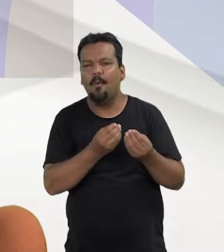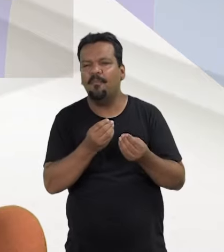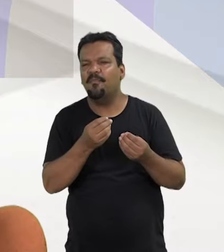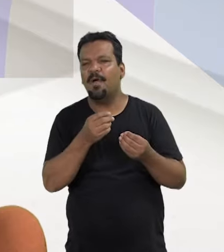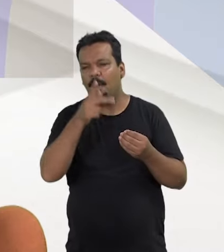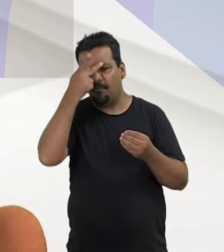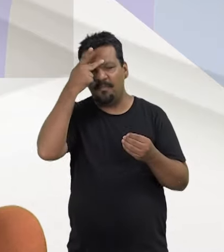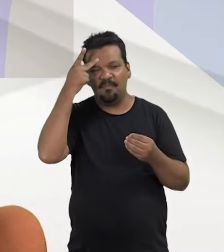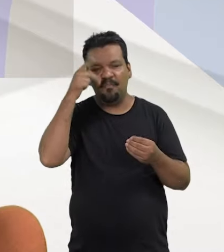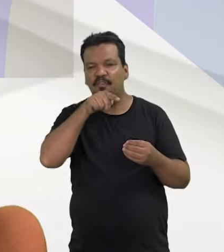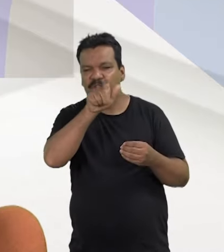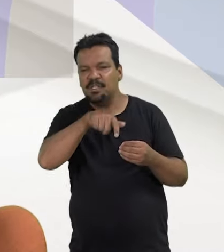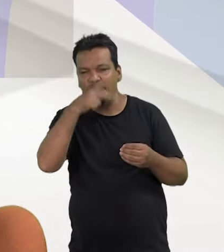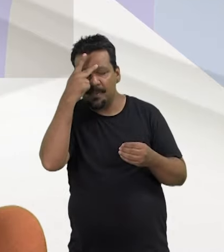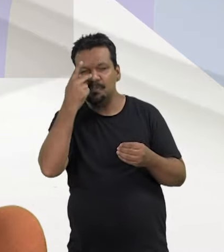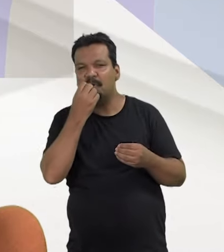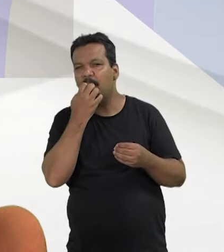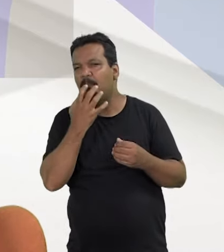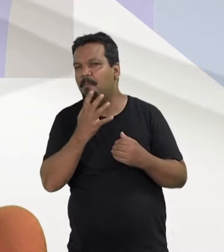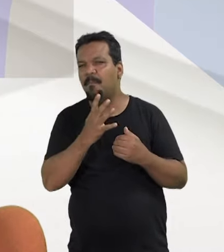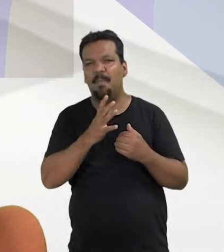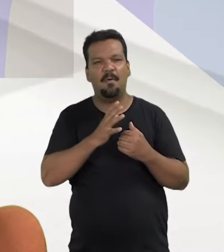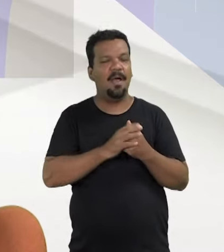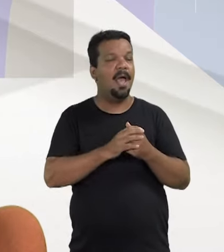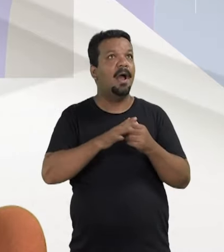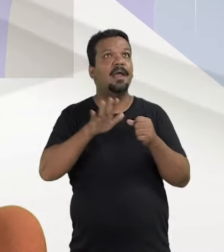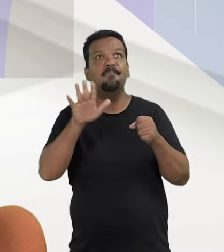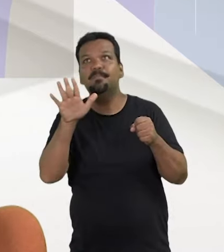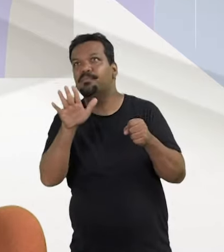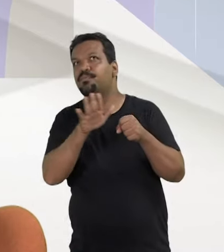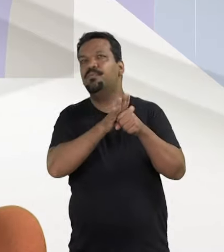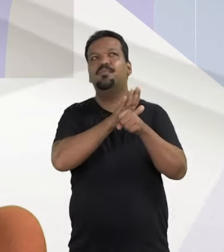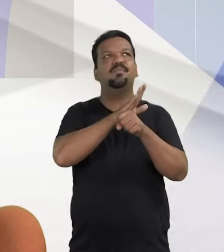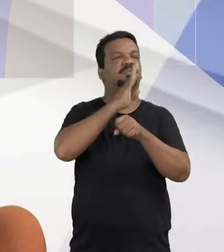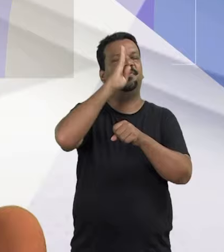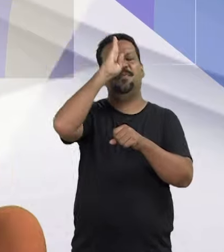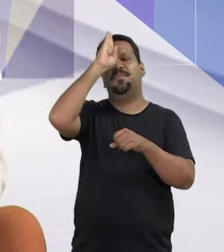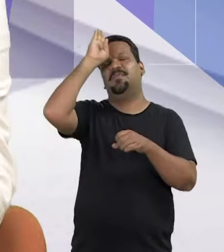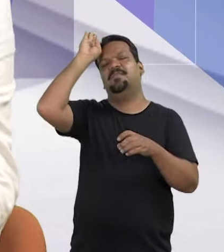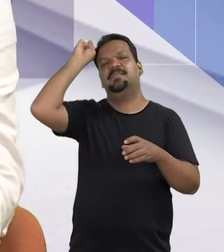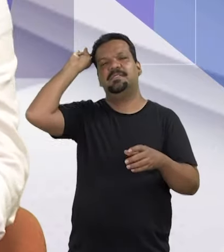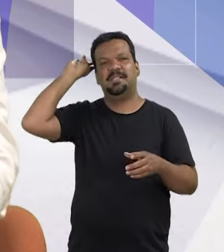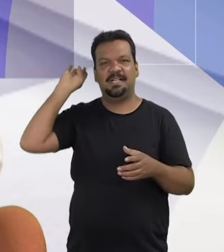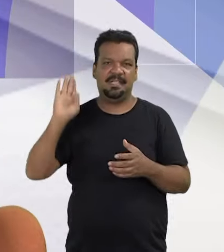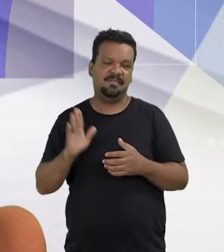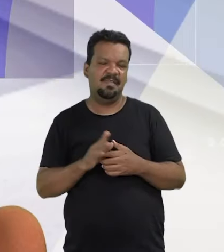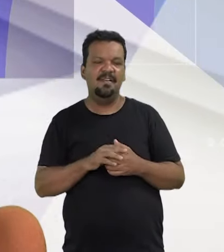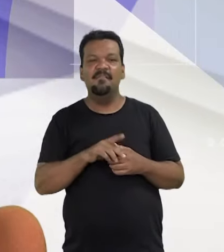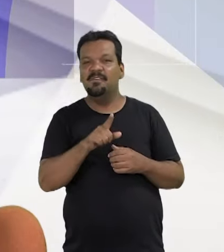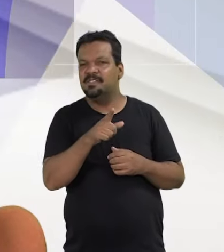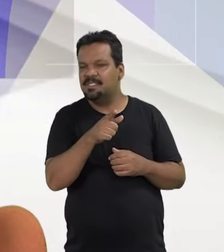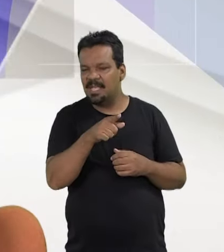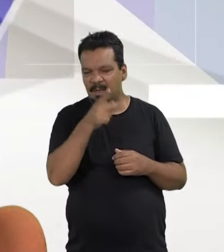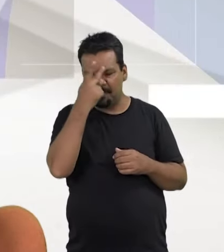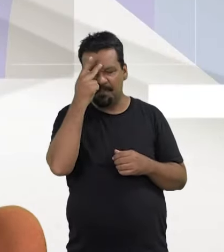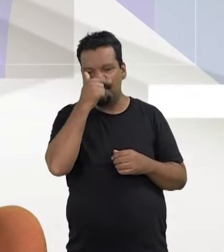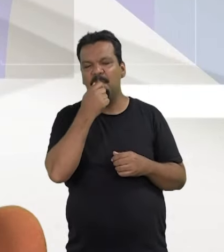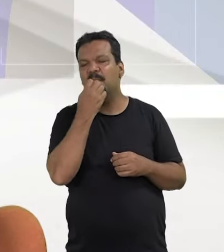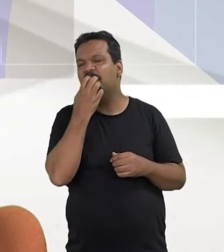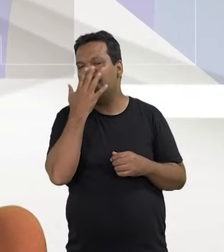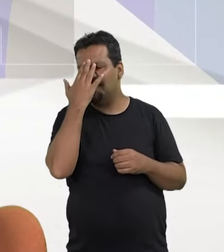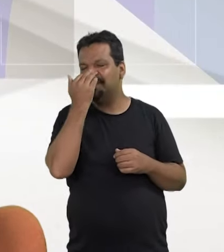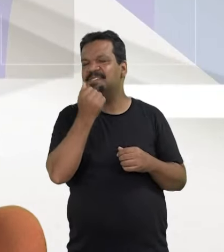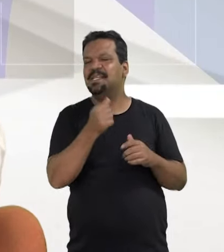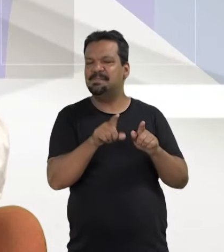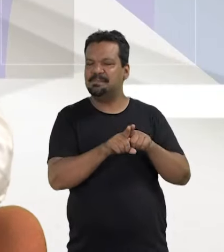querida. Os resquícios, ali é um toço de bolsonarismo, sabe? Você é muito generosa, eu sei